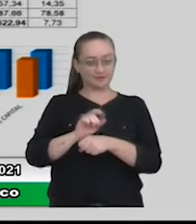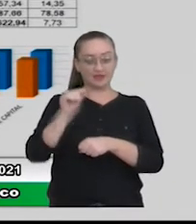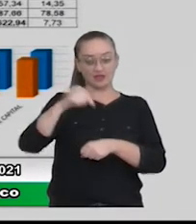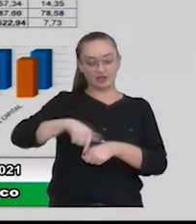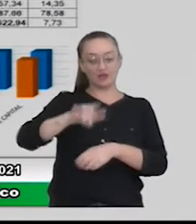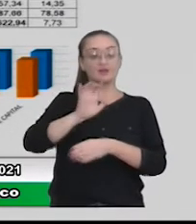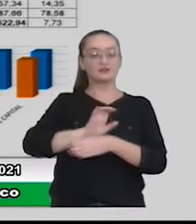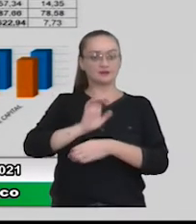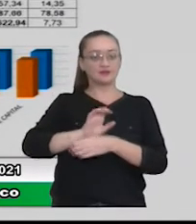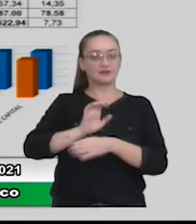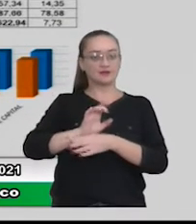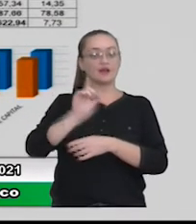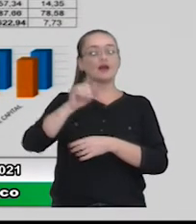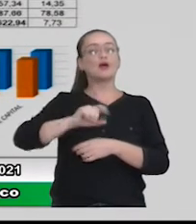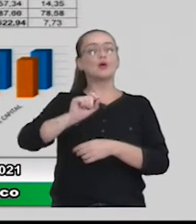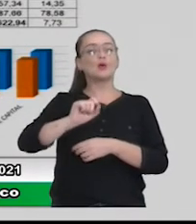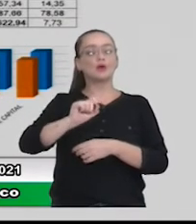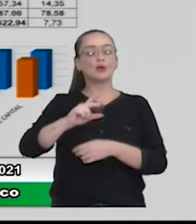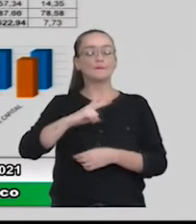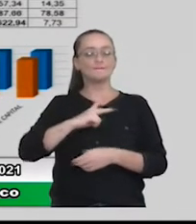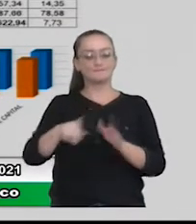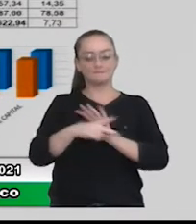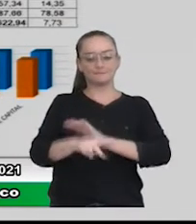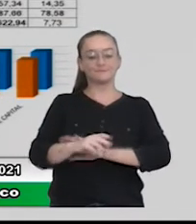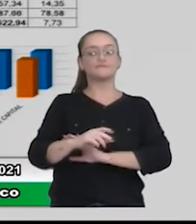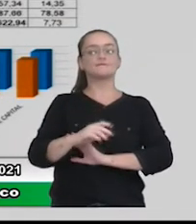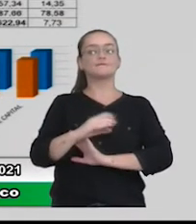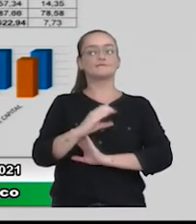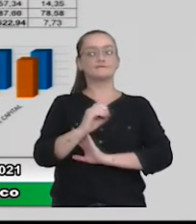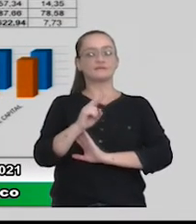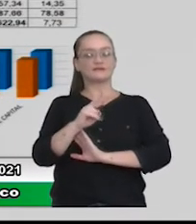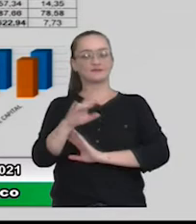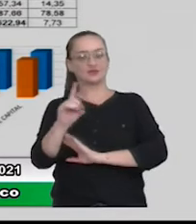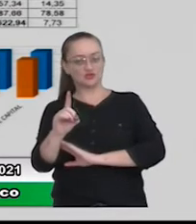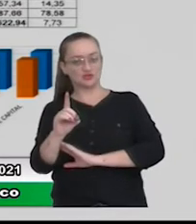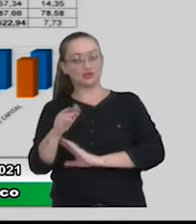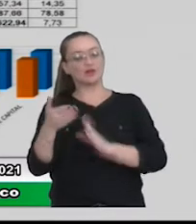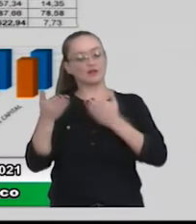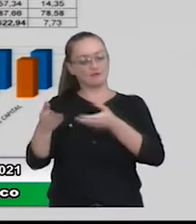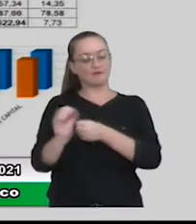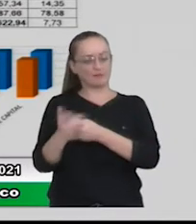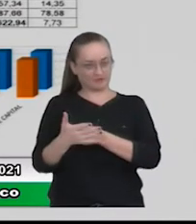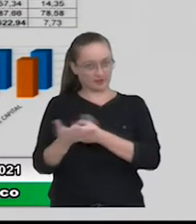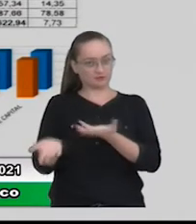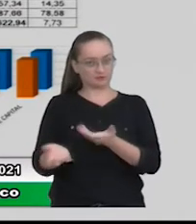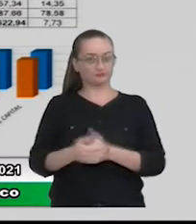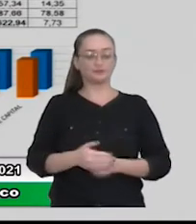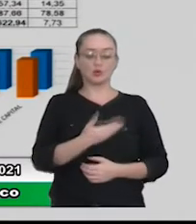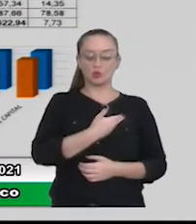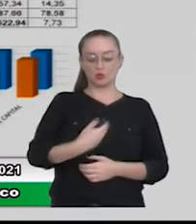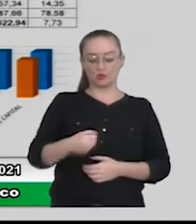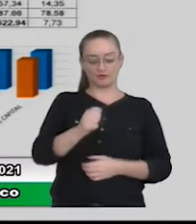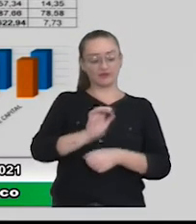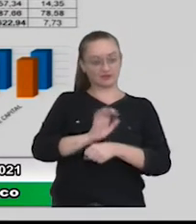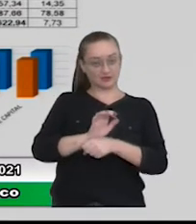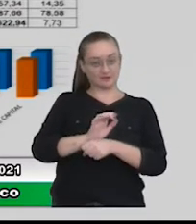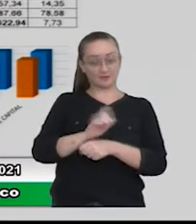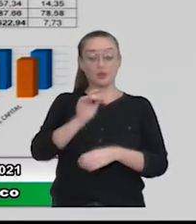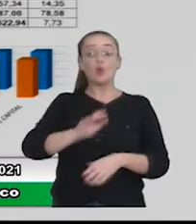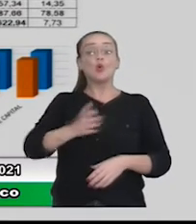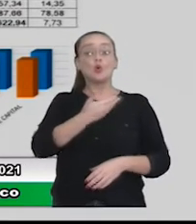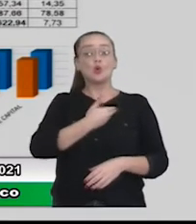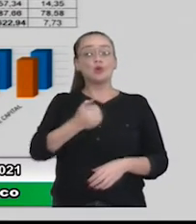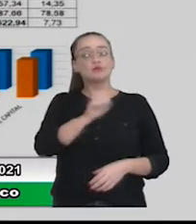estadual, ele era privativo da Covid, ele era destinado totalmente à Covid, o do governo estadual. O federal,